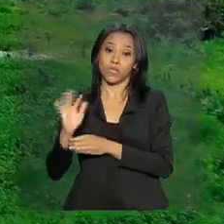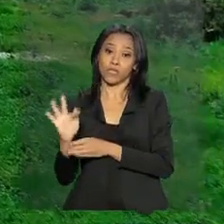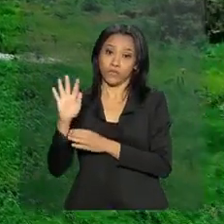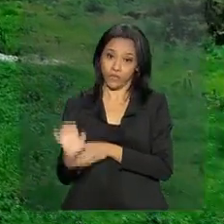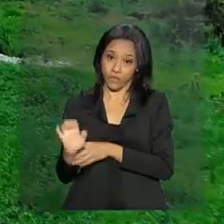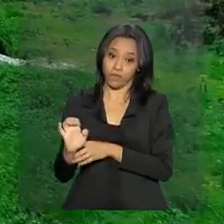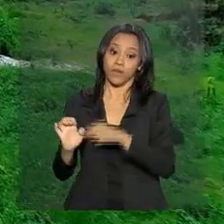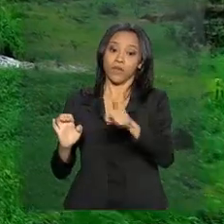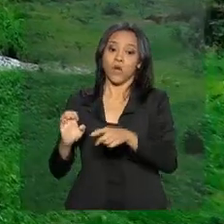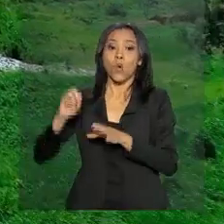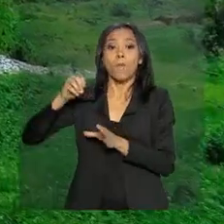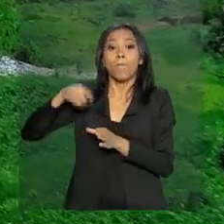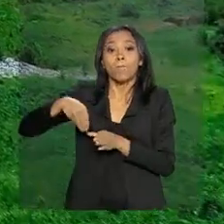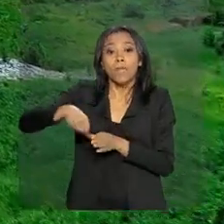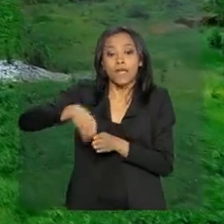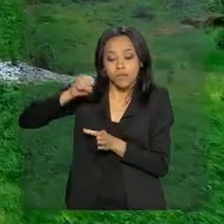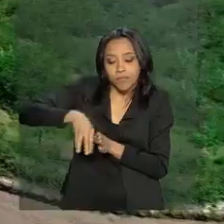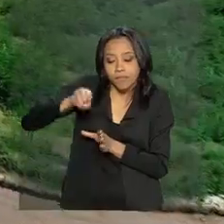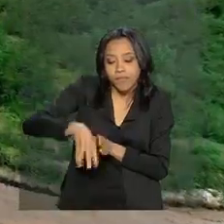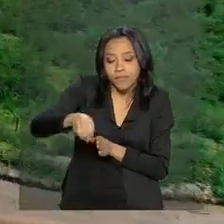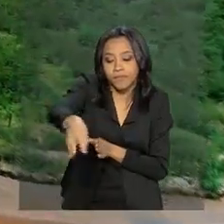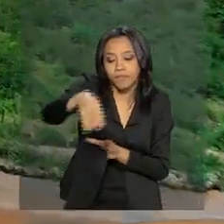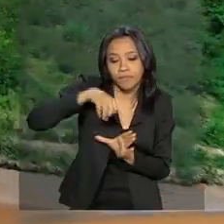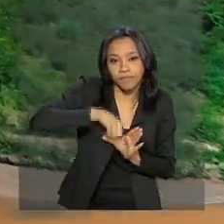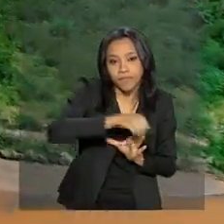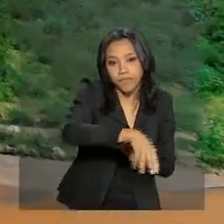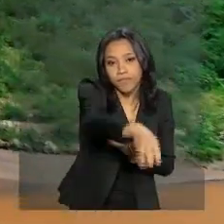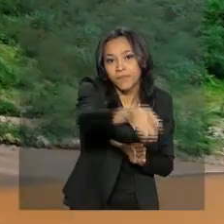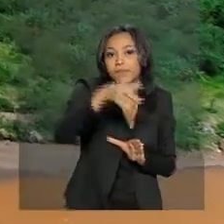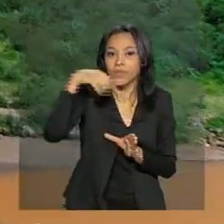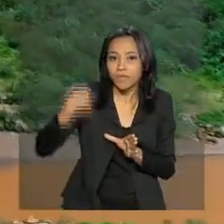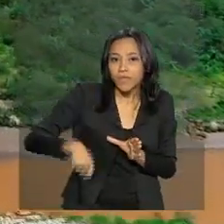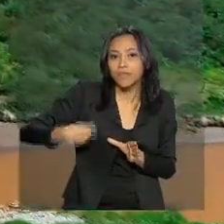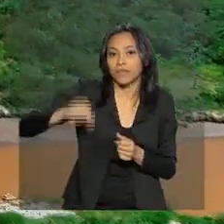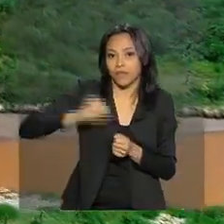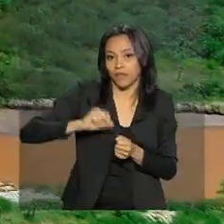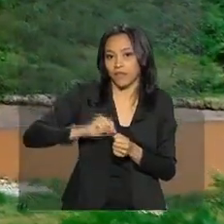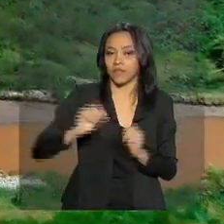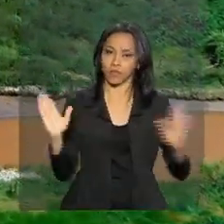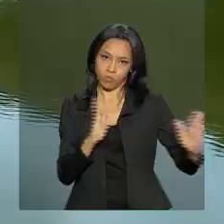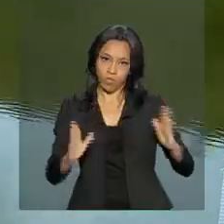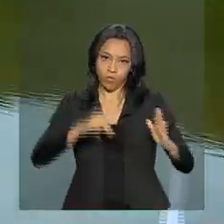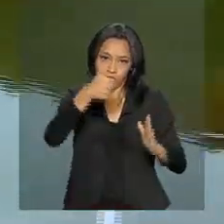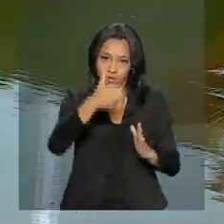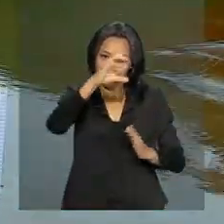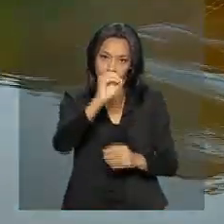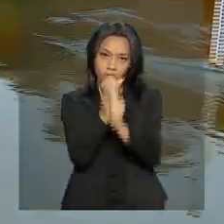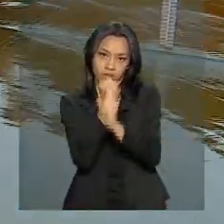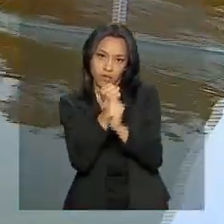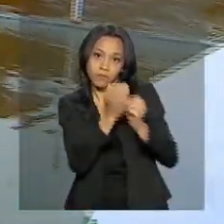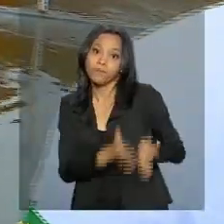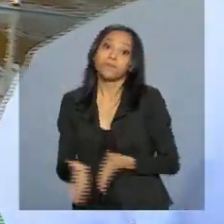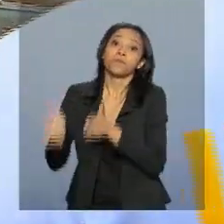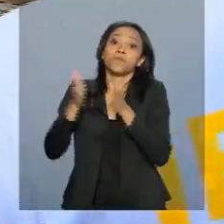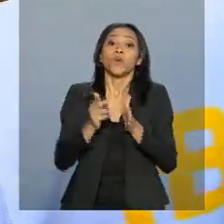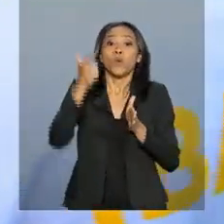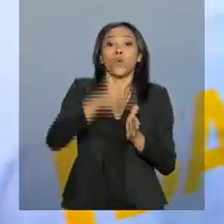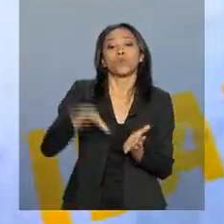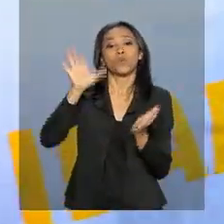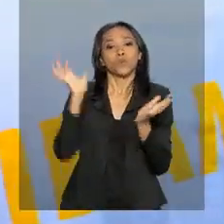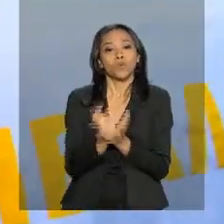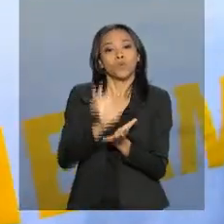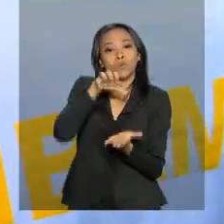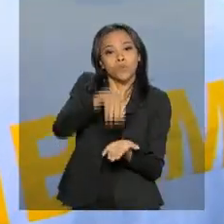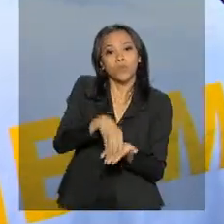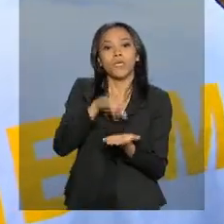40 mil hectares degradados da região, que deve ser realizado em até 10 anos. O IBAMA é um dos responsáveis